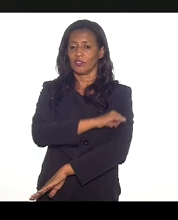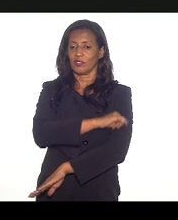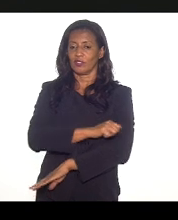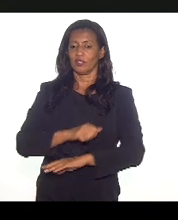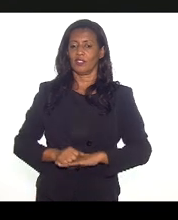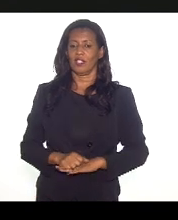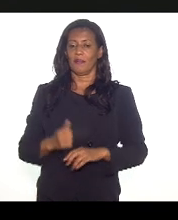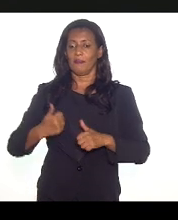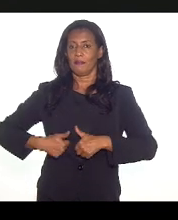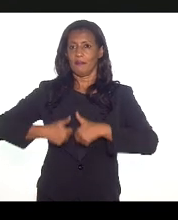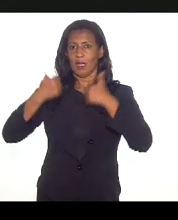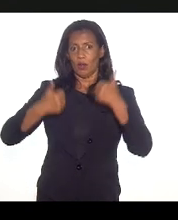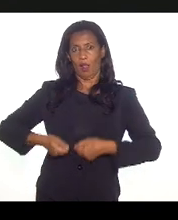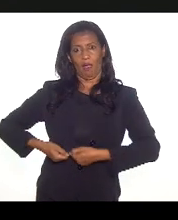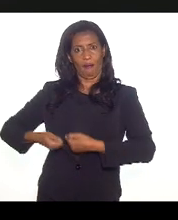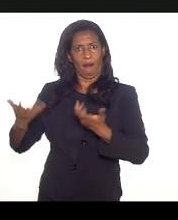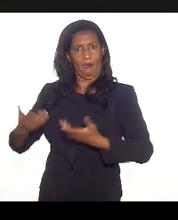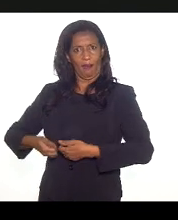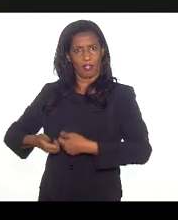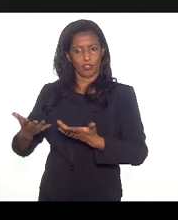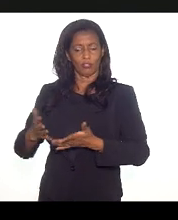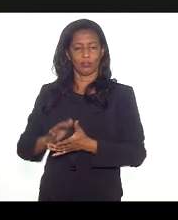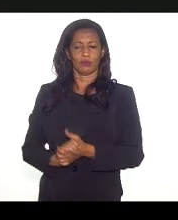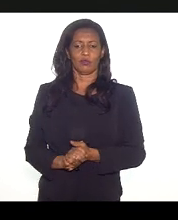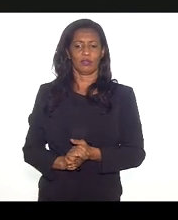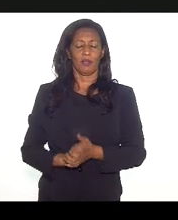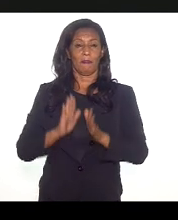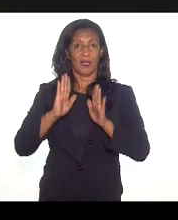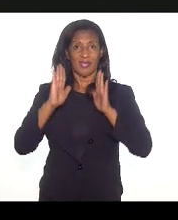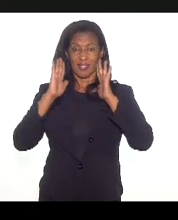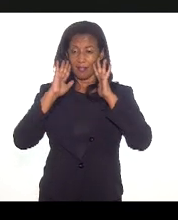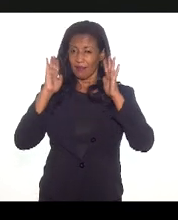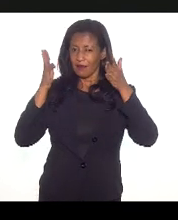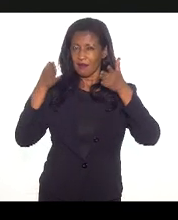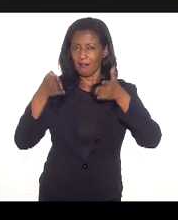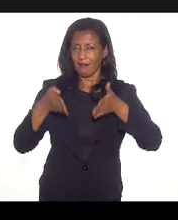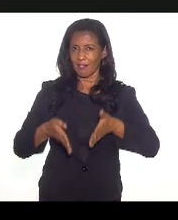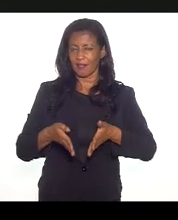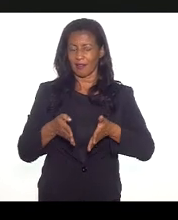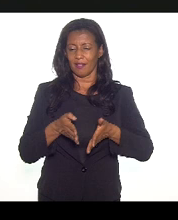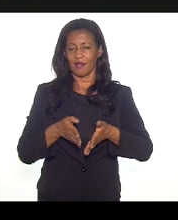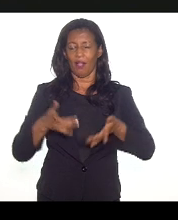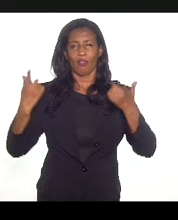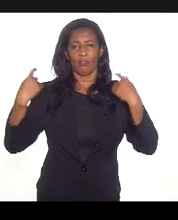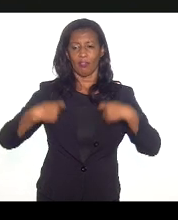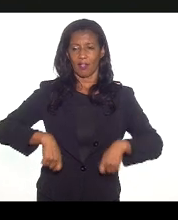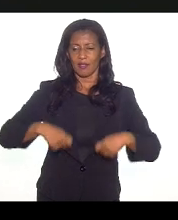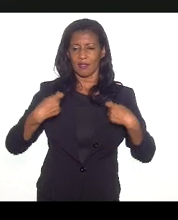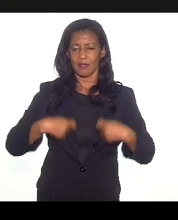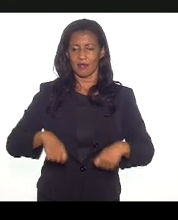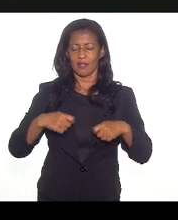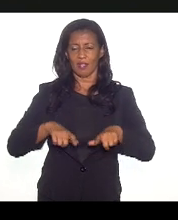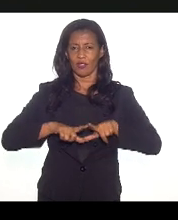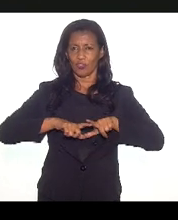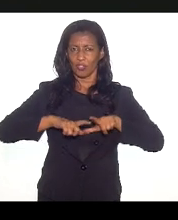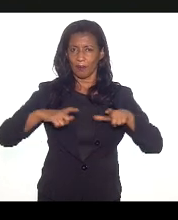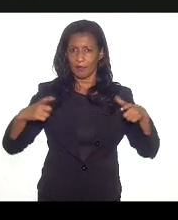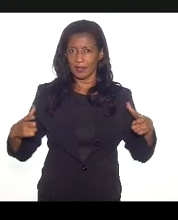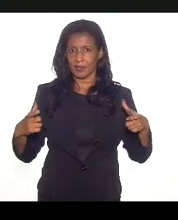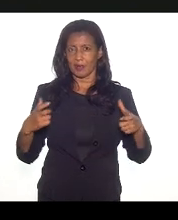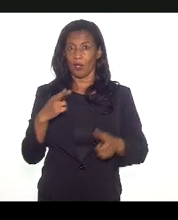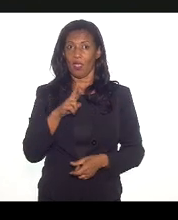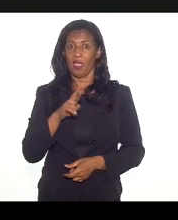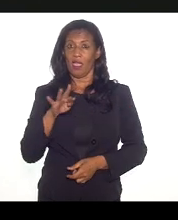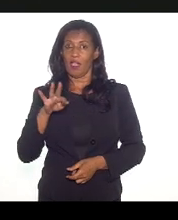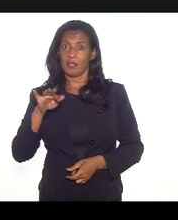melhorar gasto, é sim, mas ele é centralmente de necessidade de ampliação de receita.